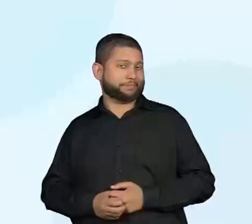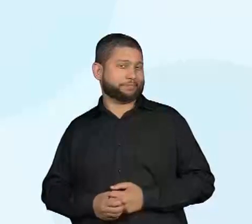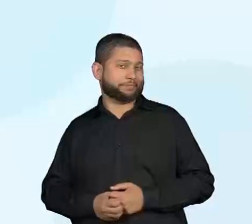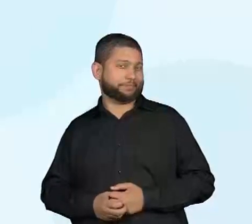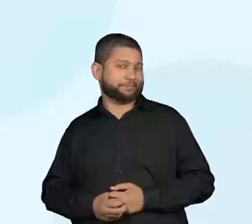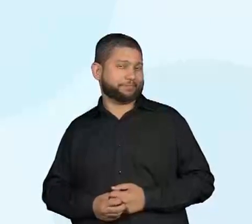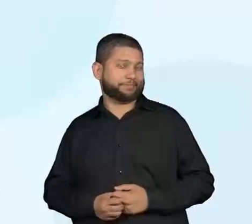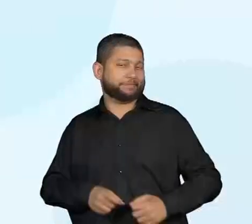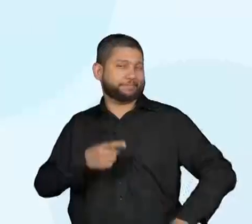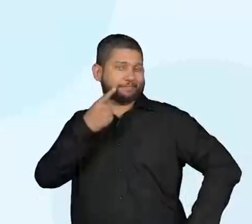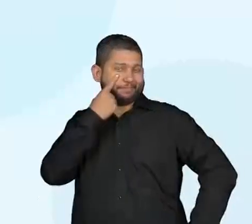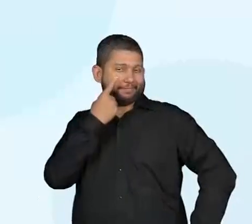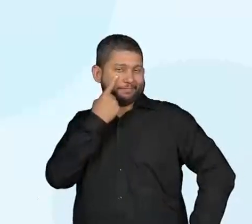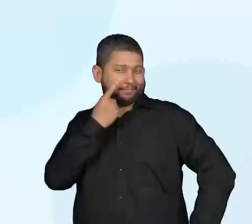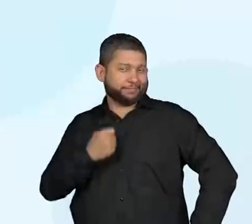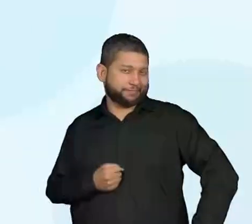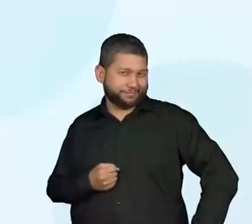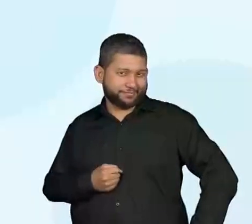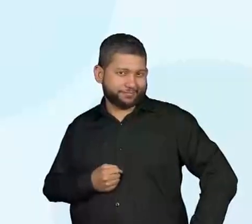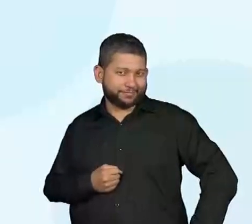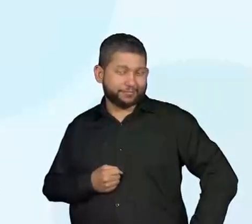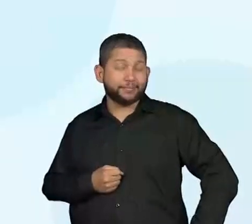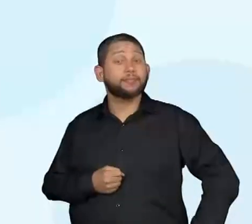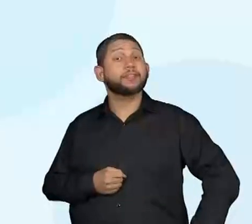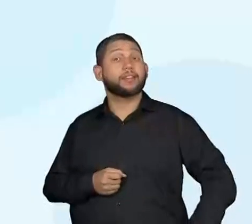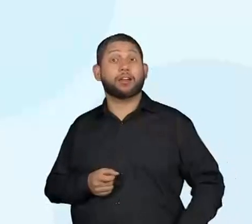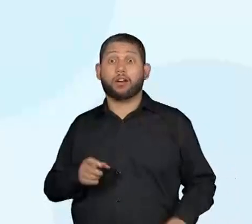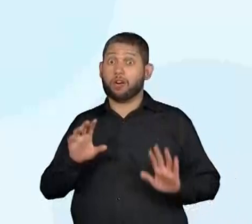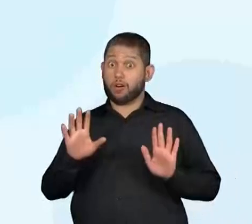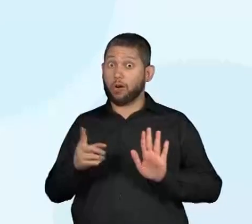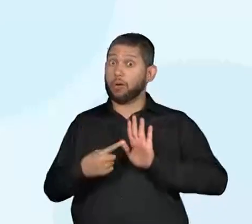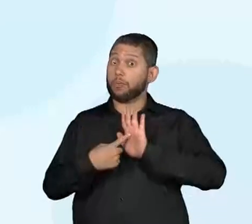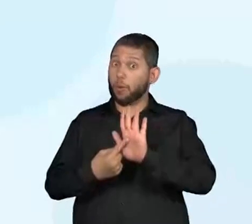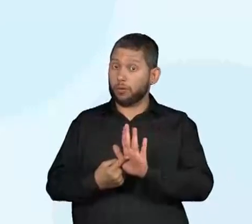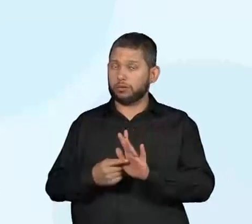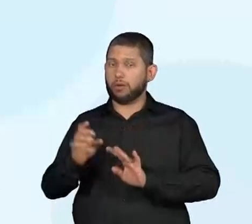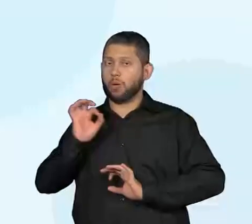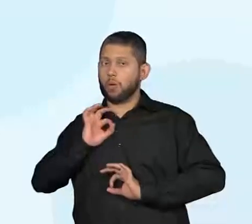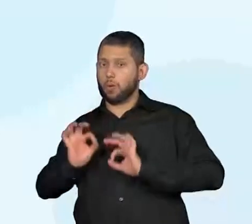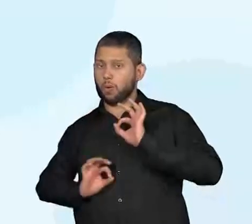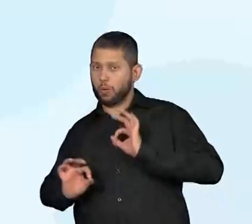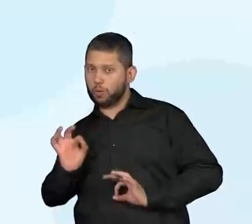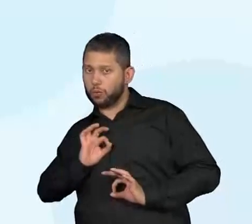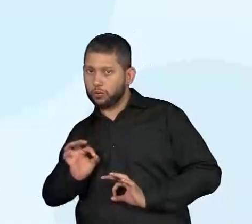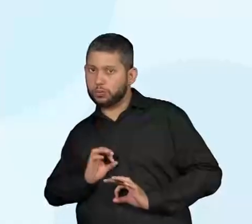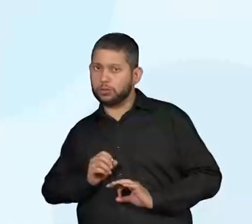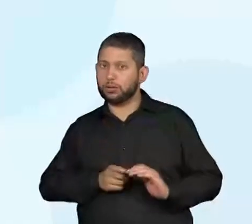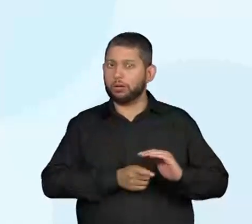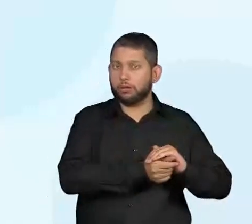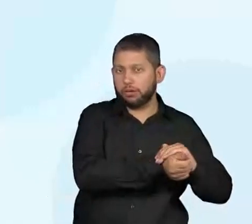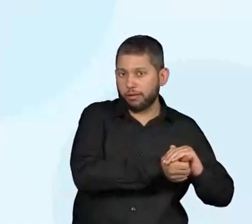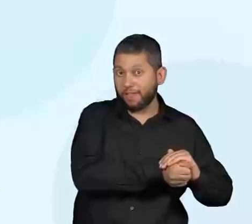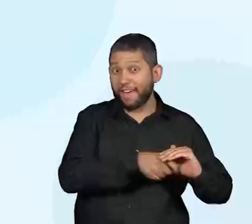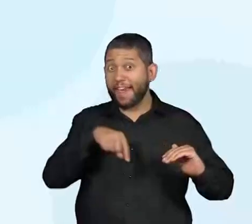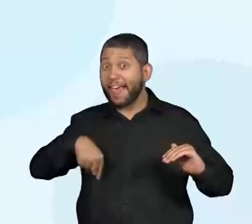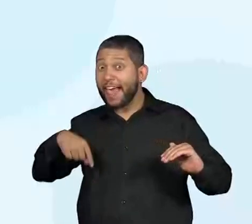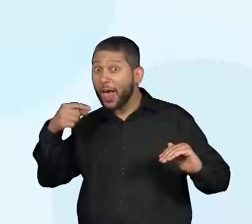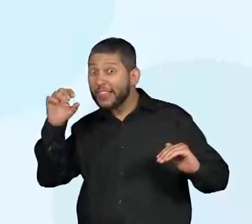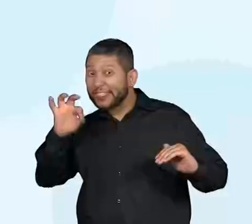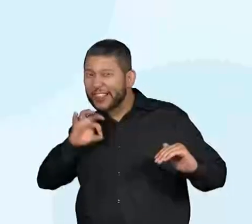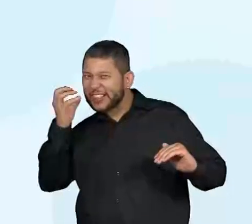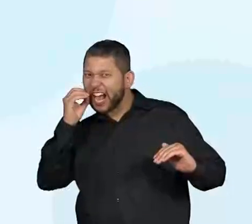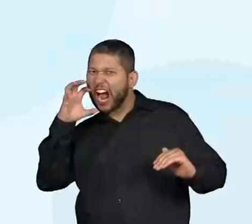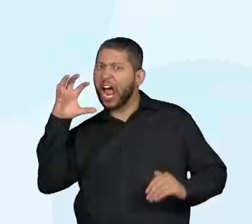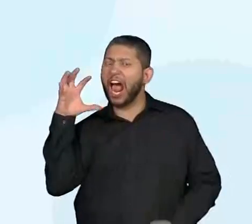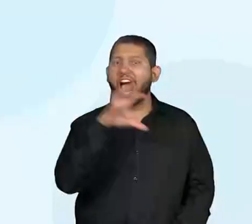Muito bem. Lembrando aí que lá no início do texto, mostra que a onça está armando um plano para pegar o Jabuti. Certo?